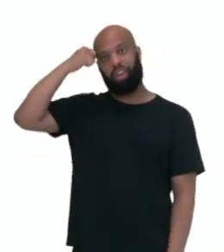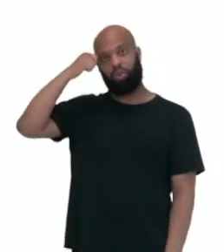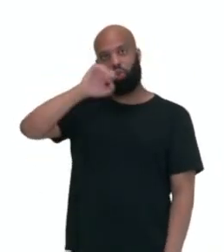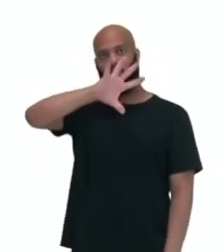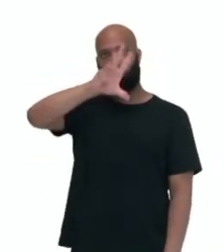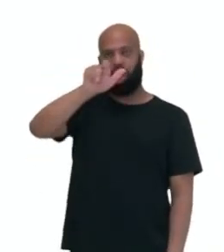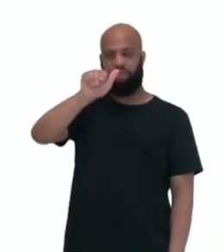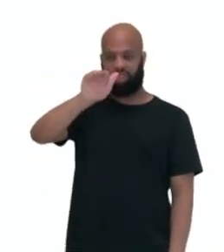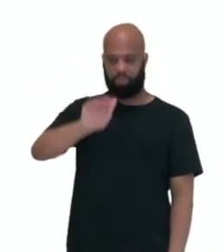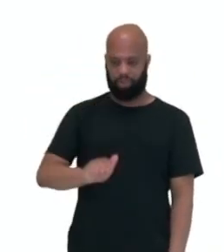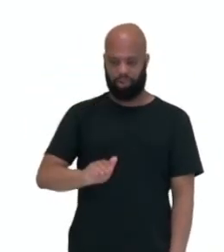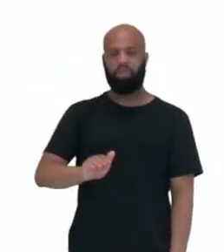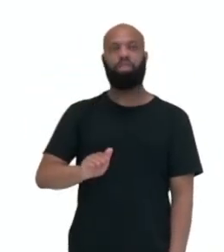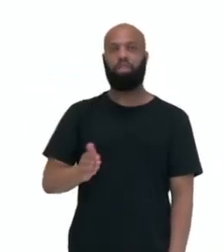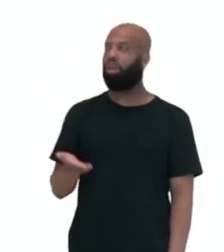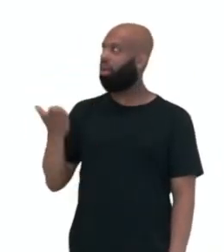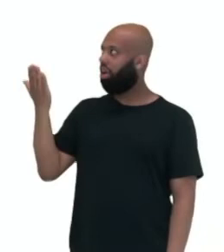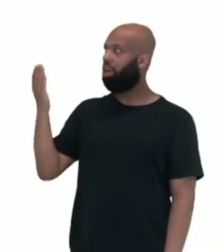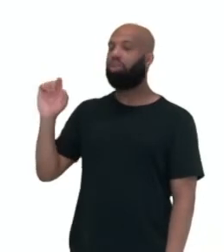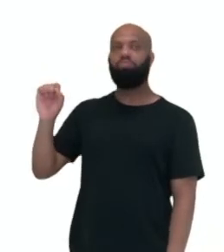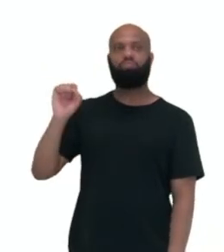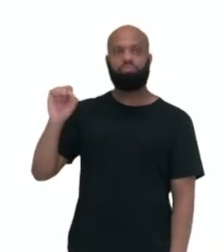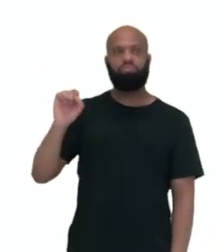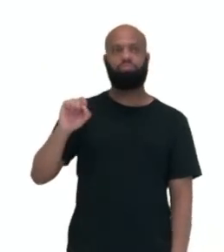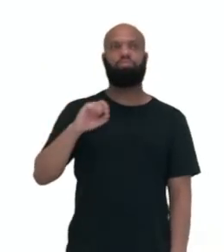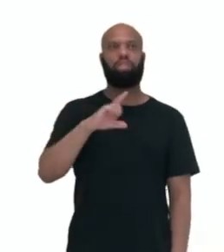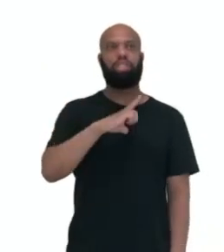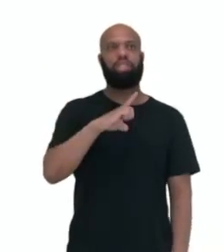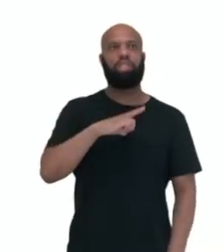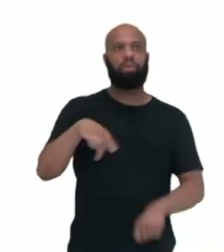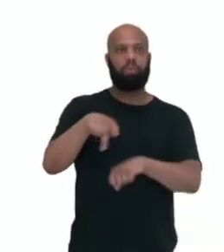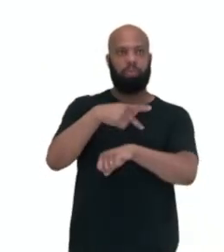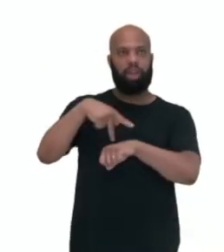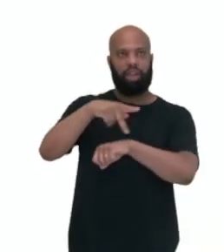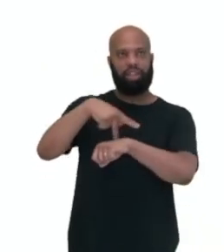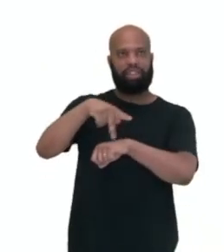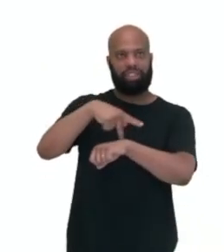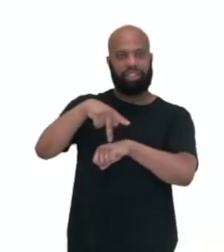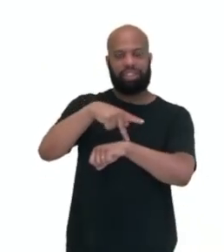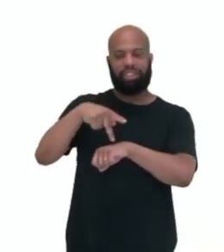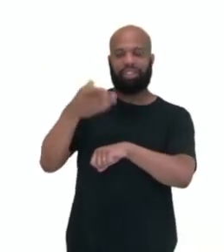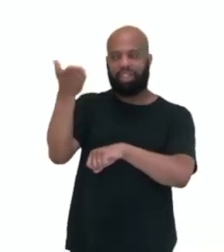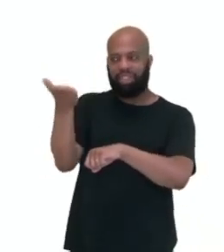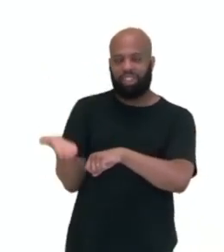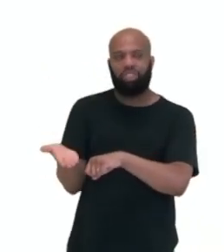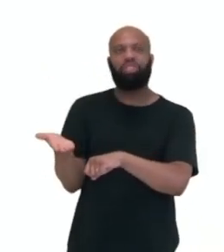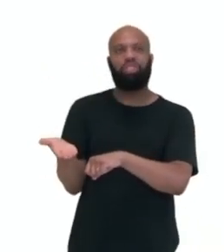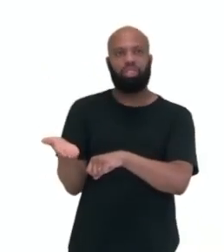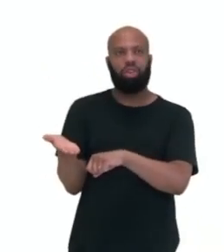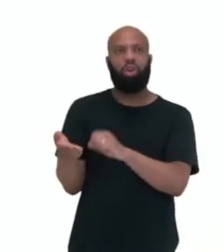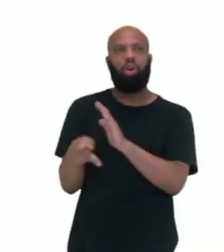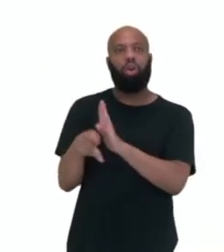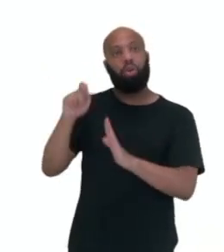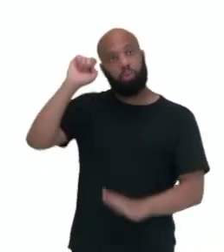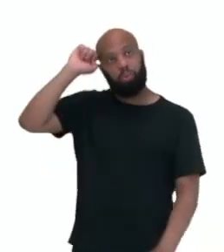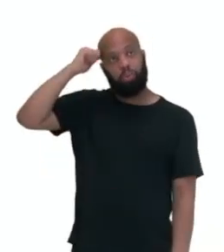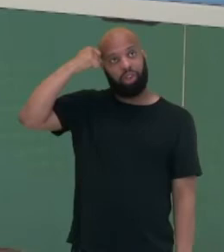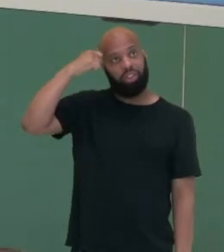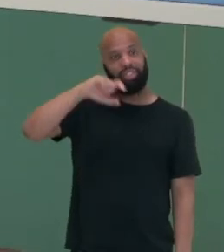da África e na região oriental, esses países, então, esses países dessa região, dessas duas regiões aí, tem